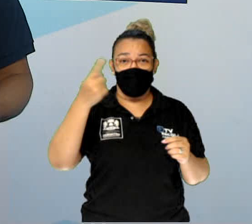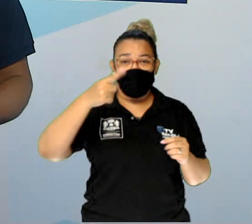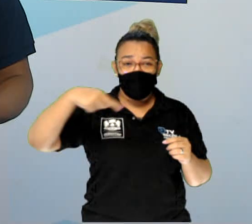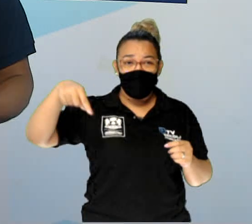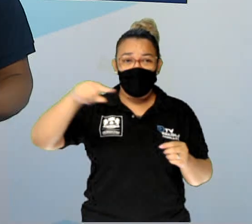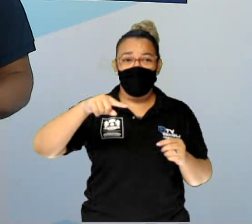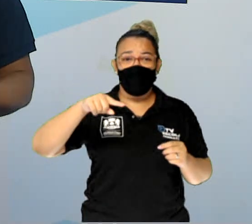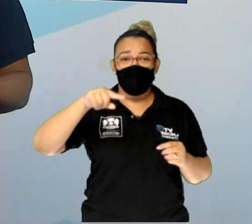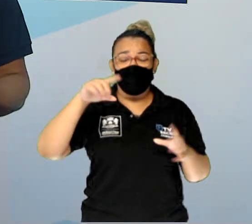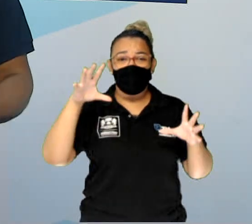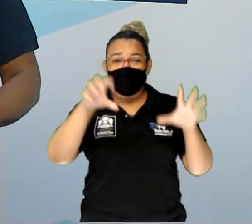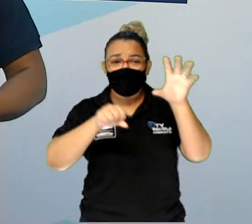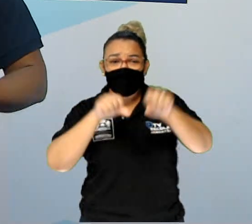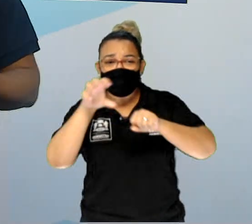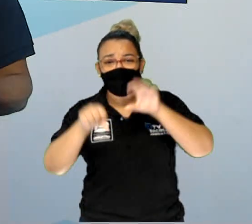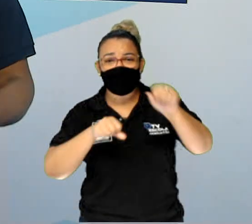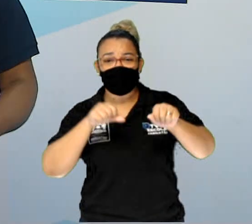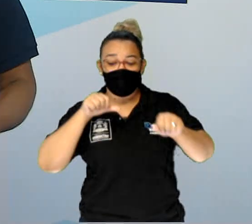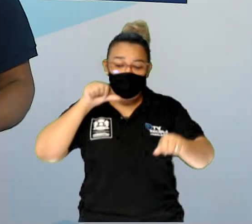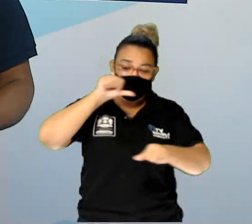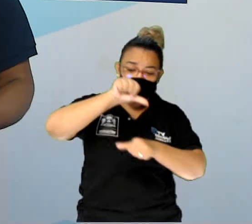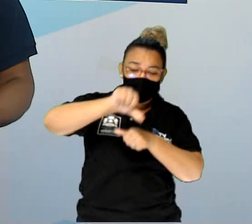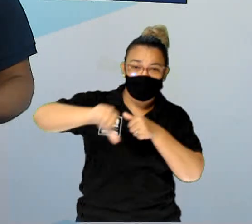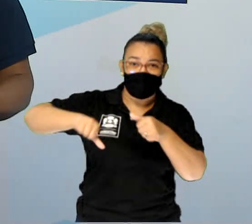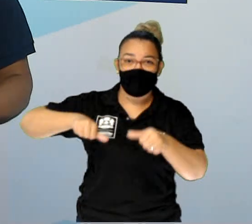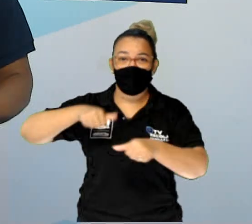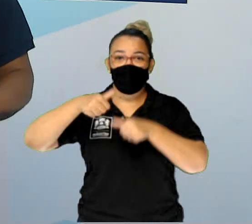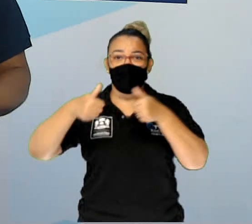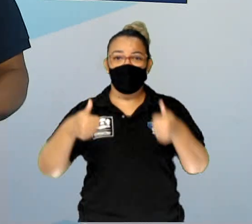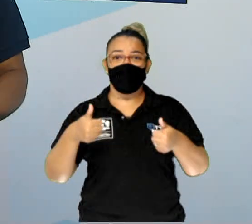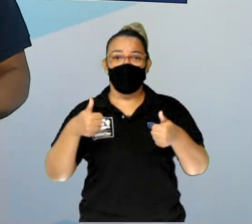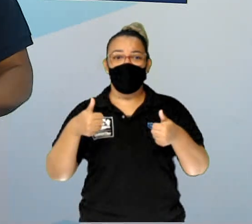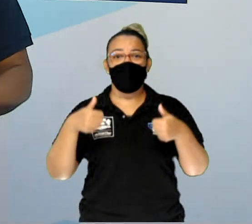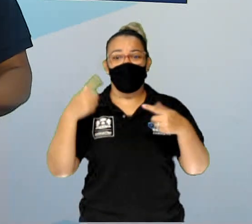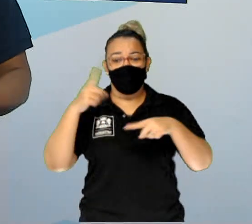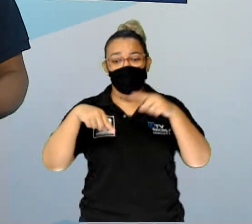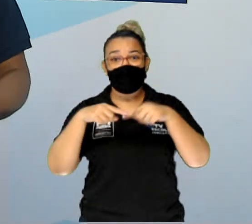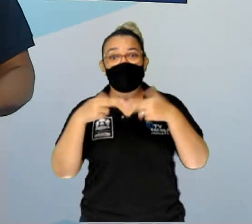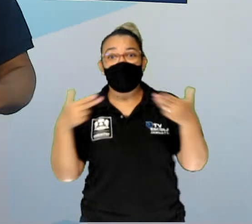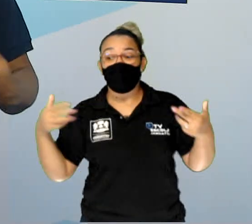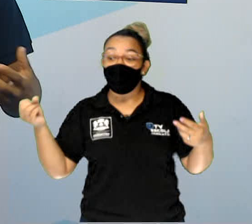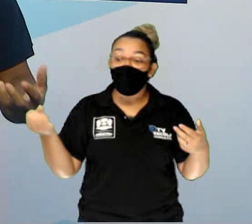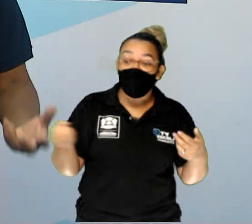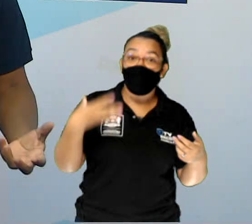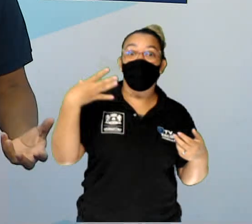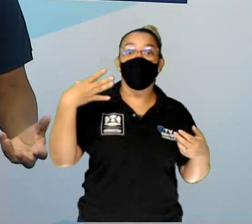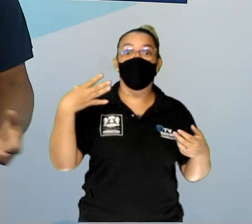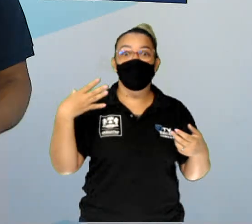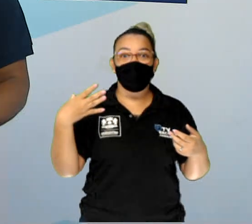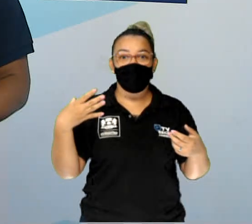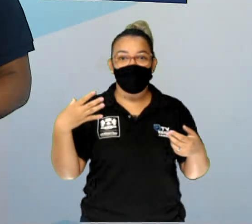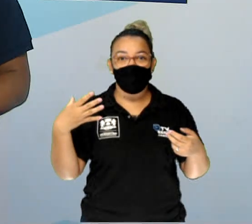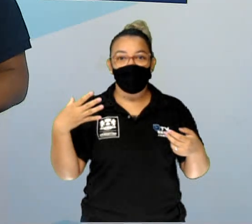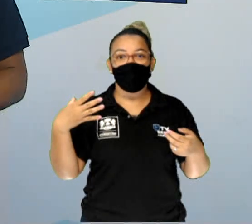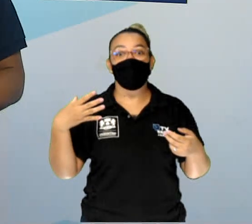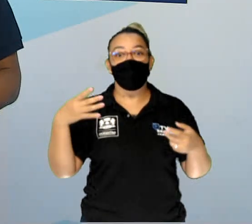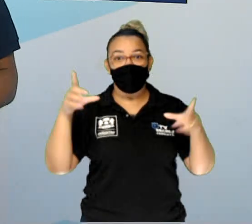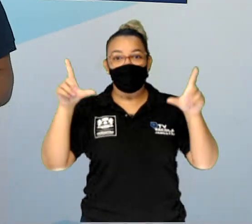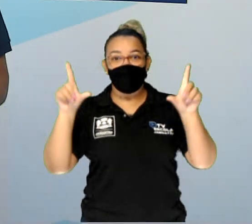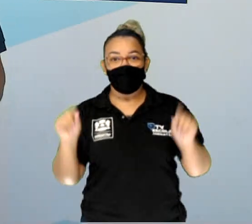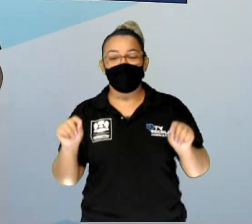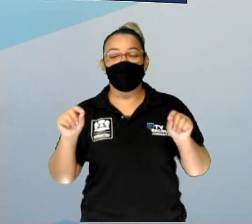produtos e transformá-los em outras formas. Ou você vai reaproveitar ou você vai